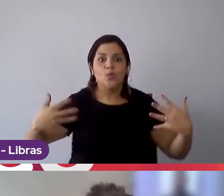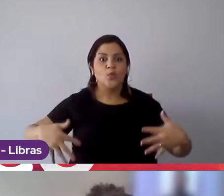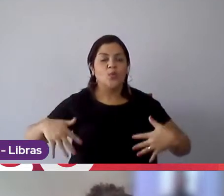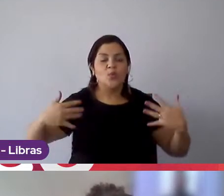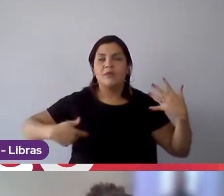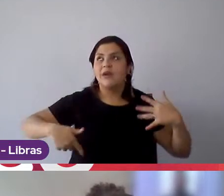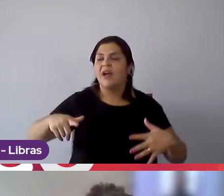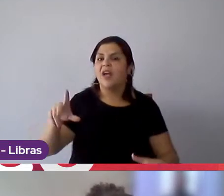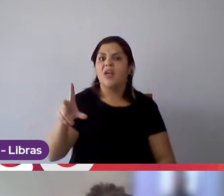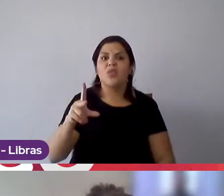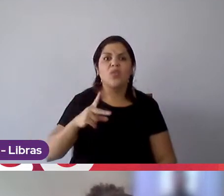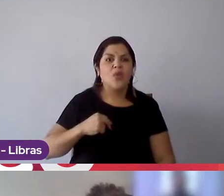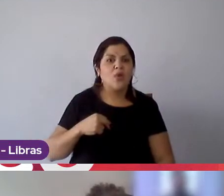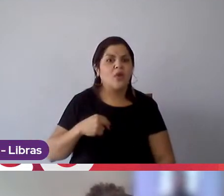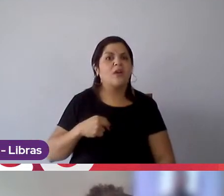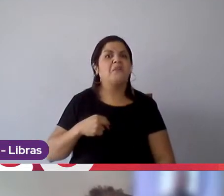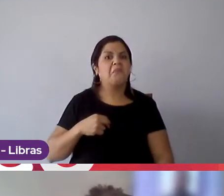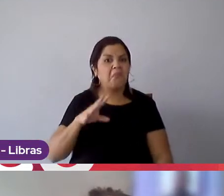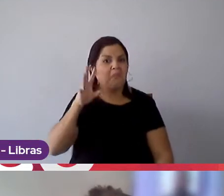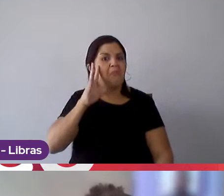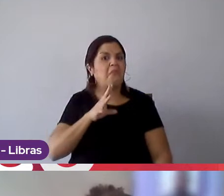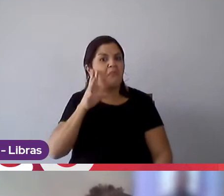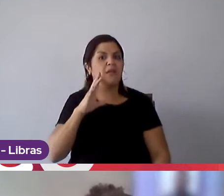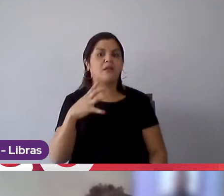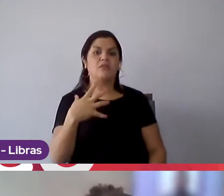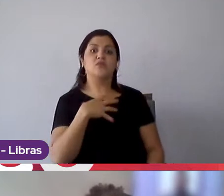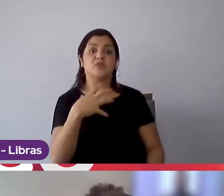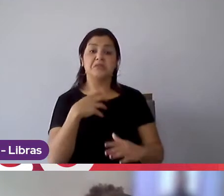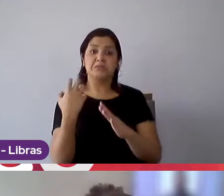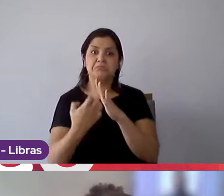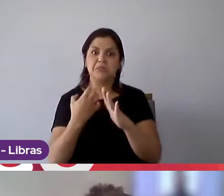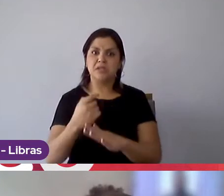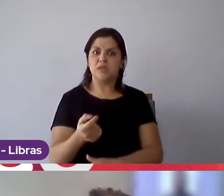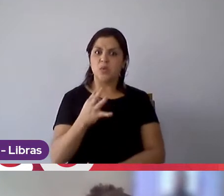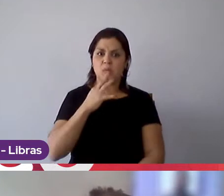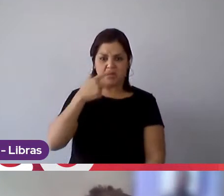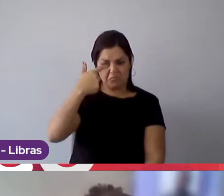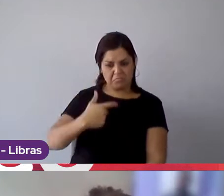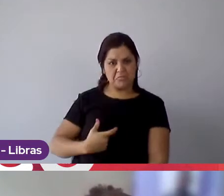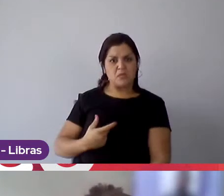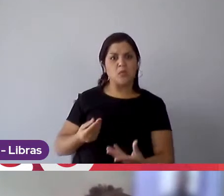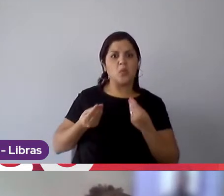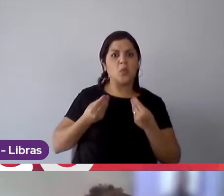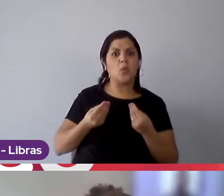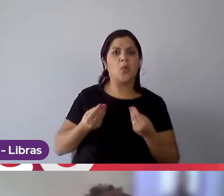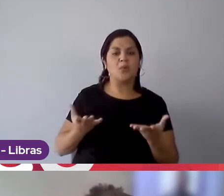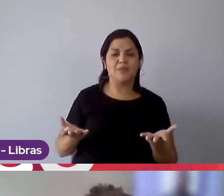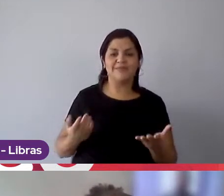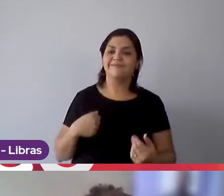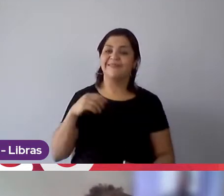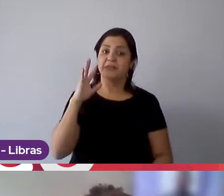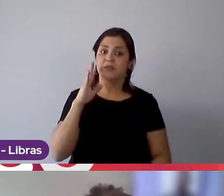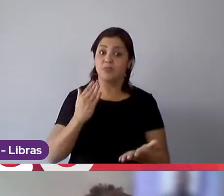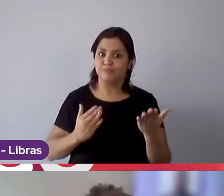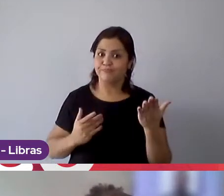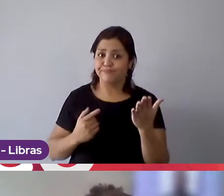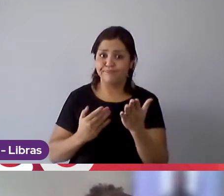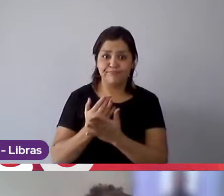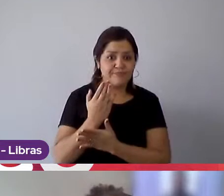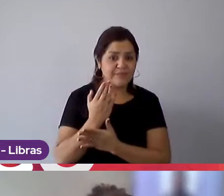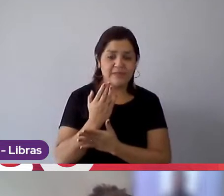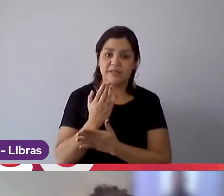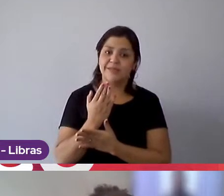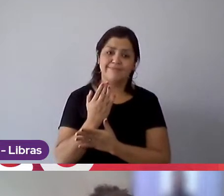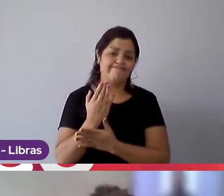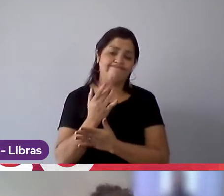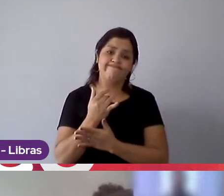eles nos conhecerem nos conhecerem com o Casey. Na primeira vez eu não passei. Eu vou dizer